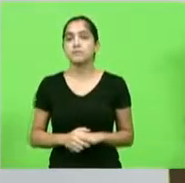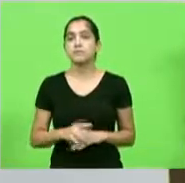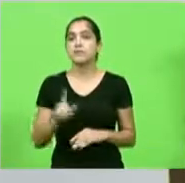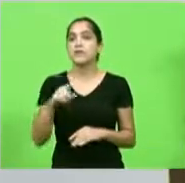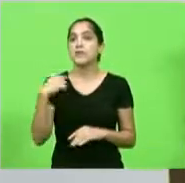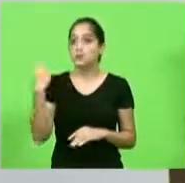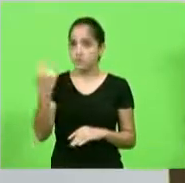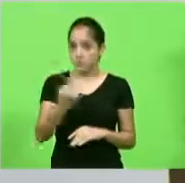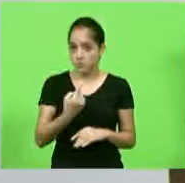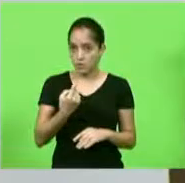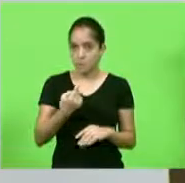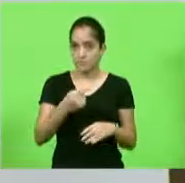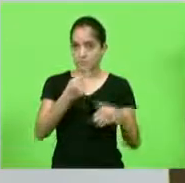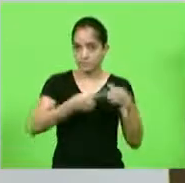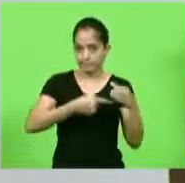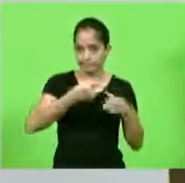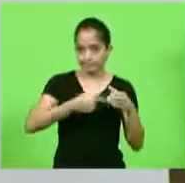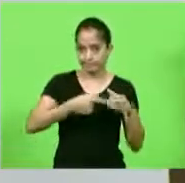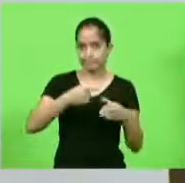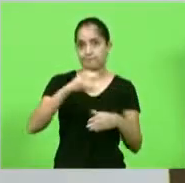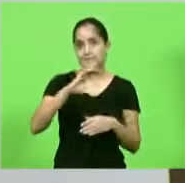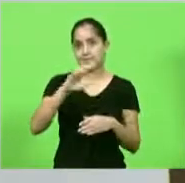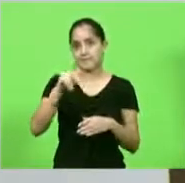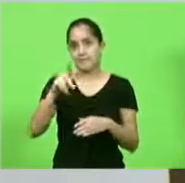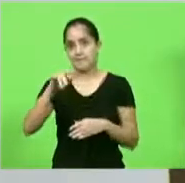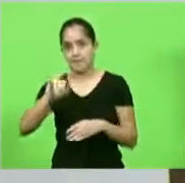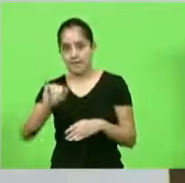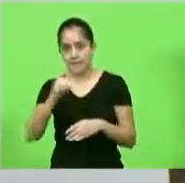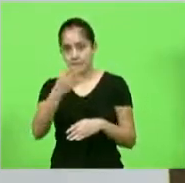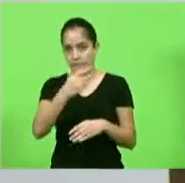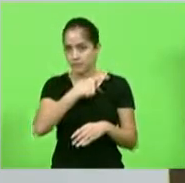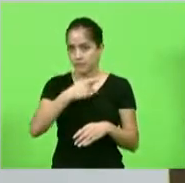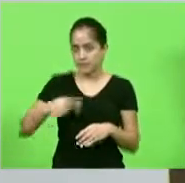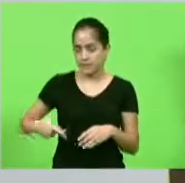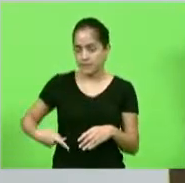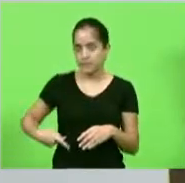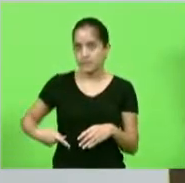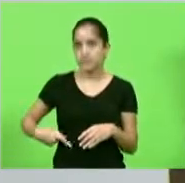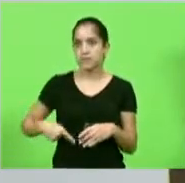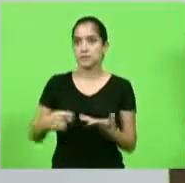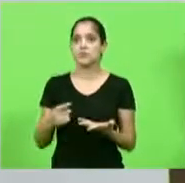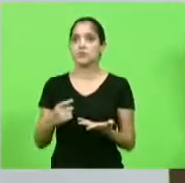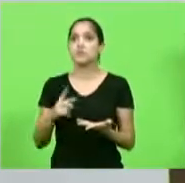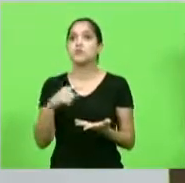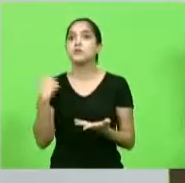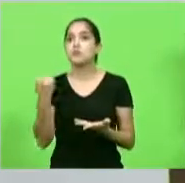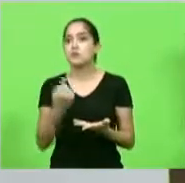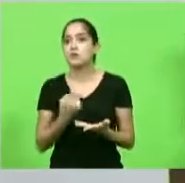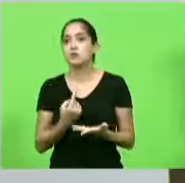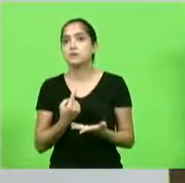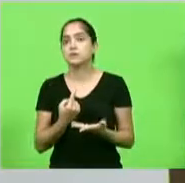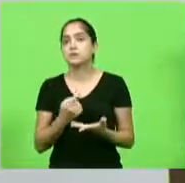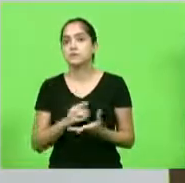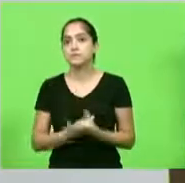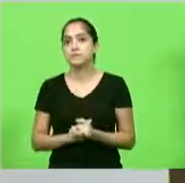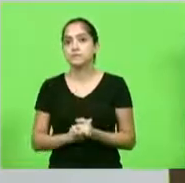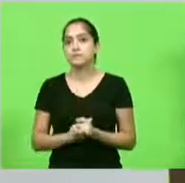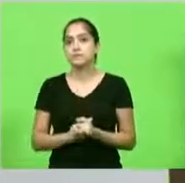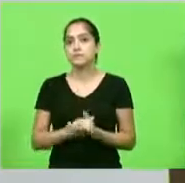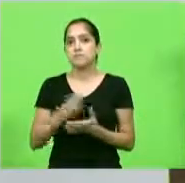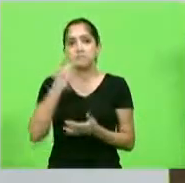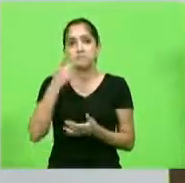CPI, deputado Sargento Lima, vossa excelência foi o presidente da CPI, nós, da CPI, nunca